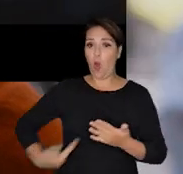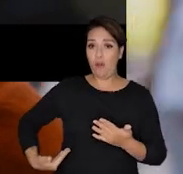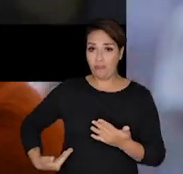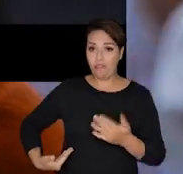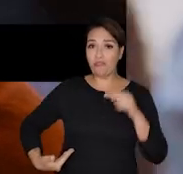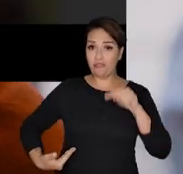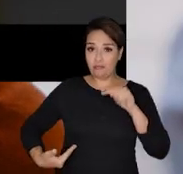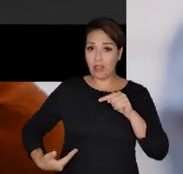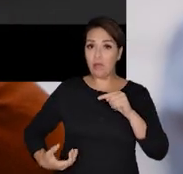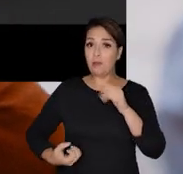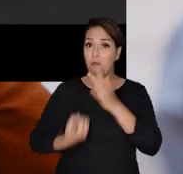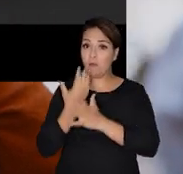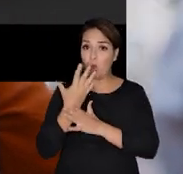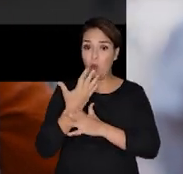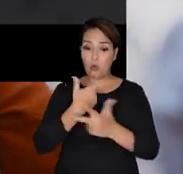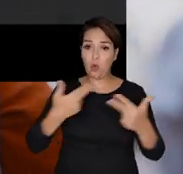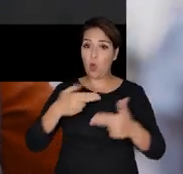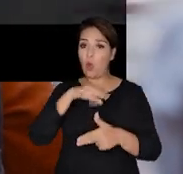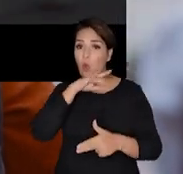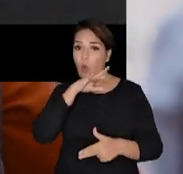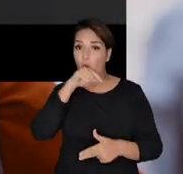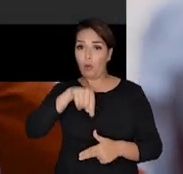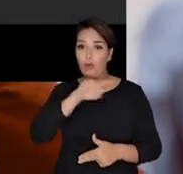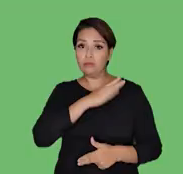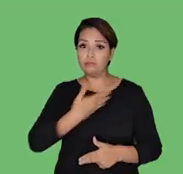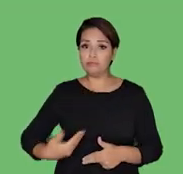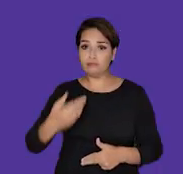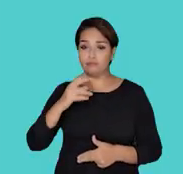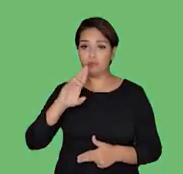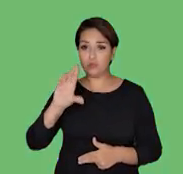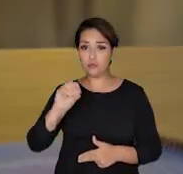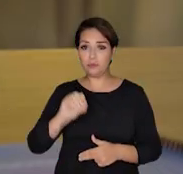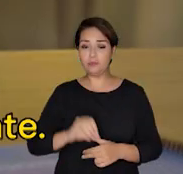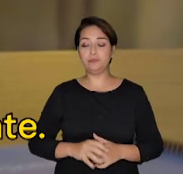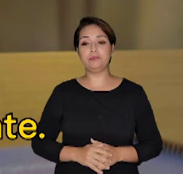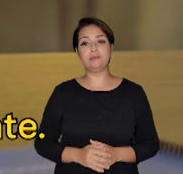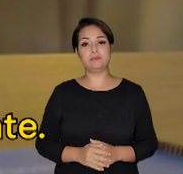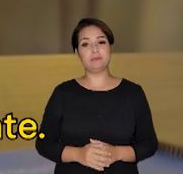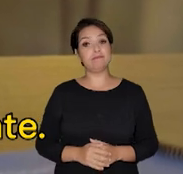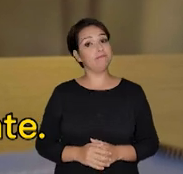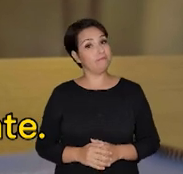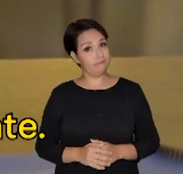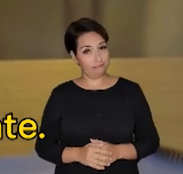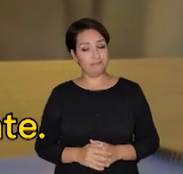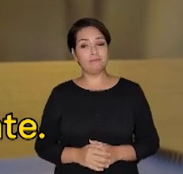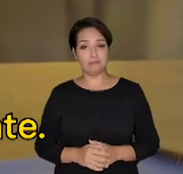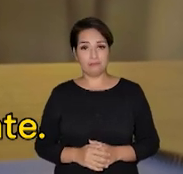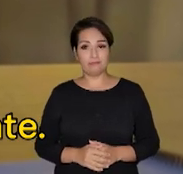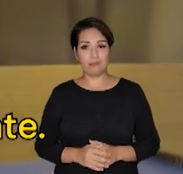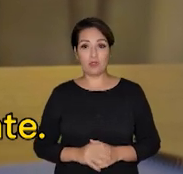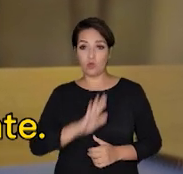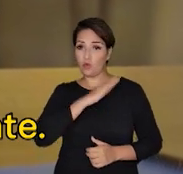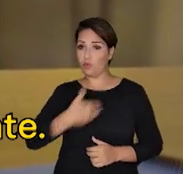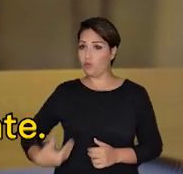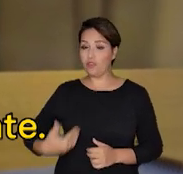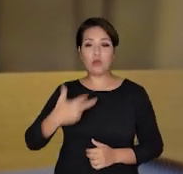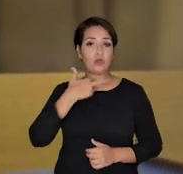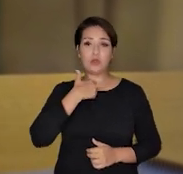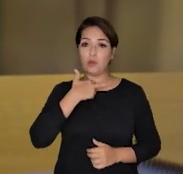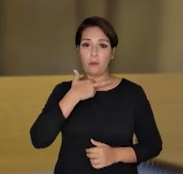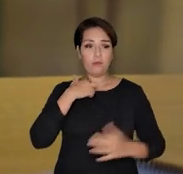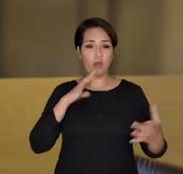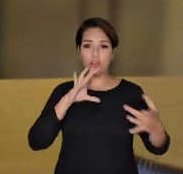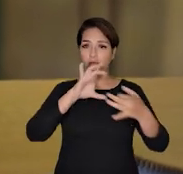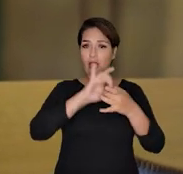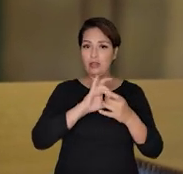de montagem que a gente tem de produzir coisas ruins no Estado do Rio de Janeiro. Gente, o governo não pode fazer aliança com traficantes.